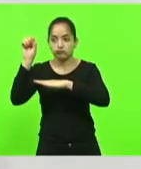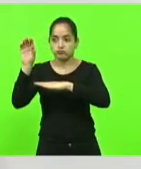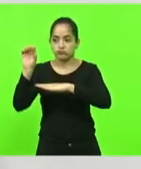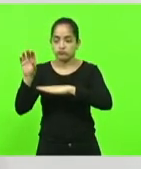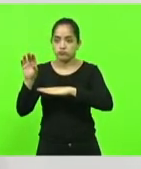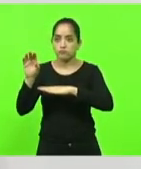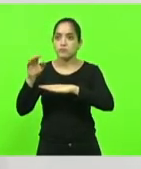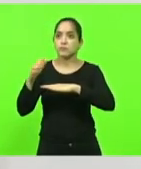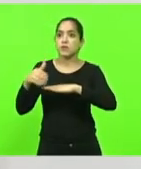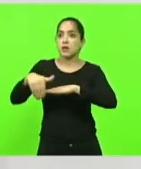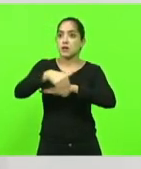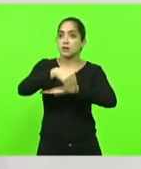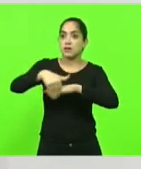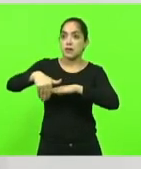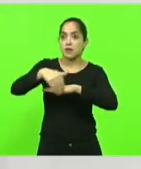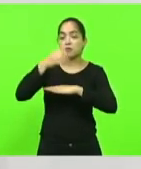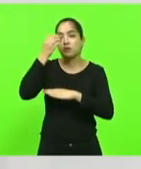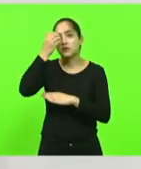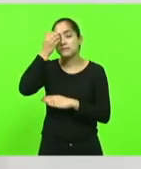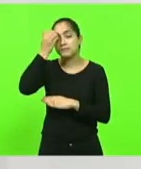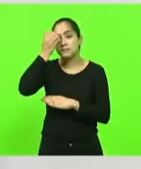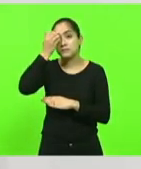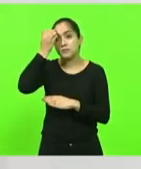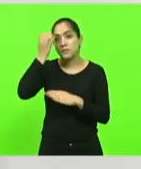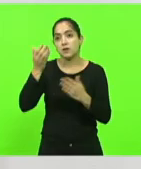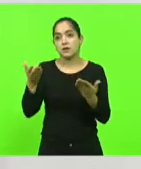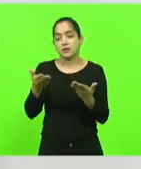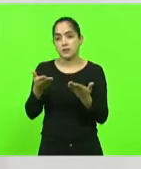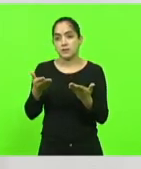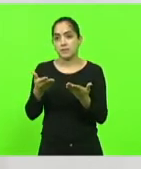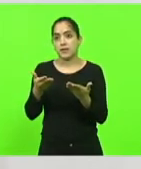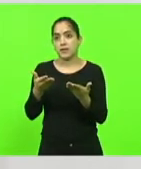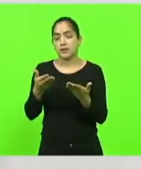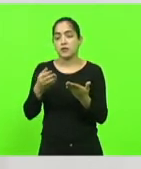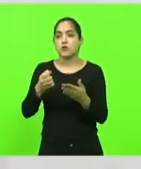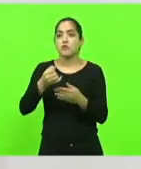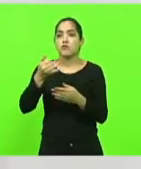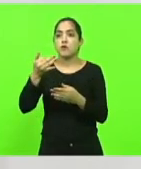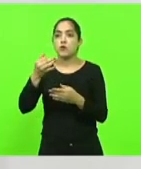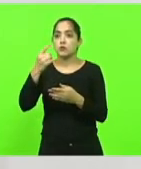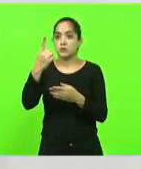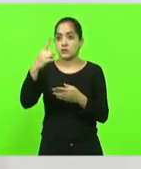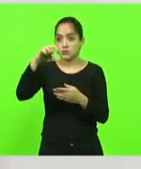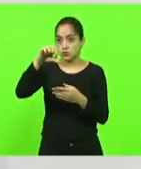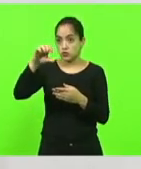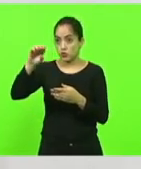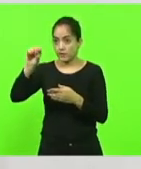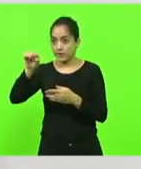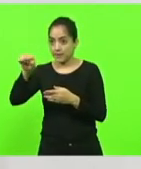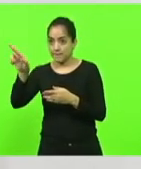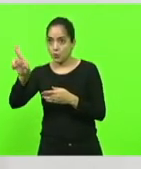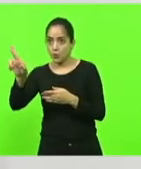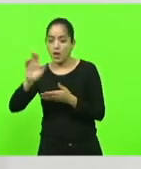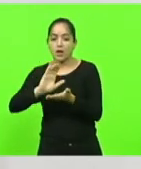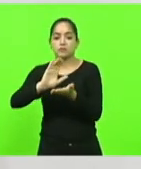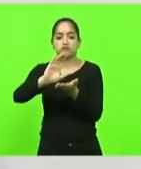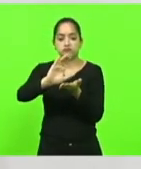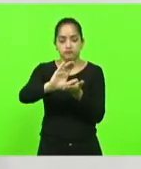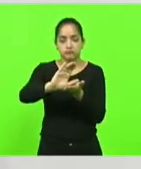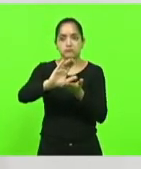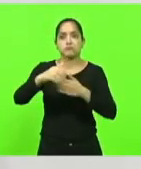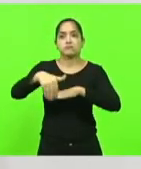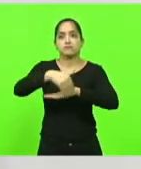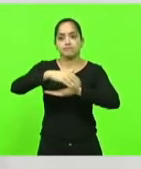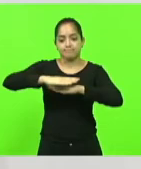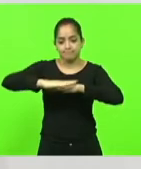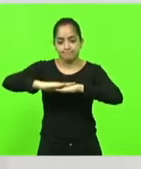viária no trecho da rua Dibimusi, bairro do Mar Grosso, o valor são de 190 mil. Pavimentação da estrada geral